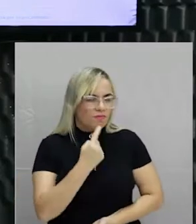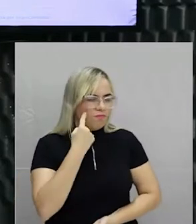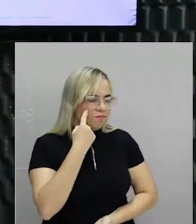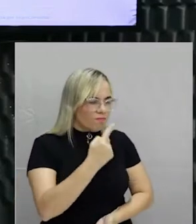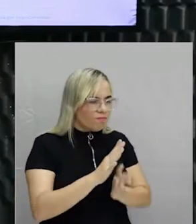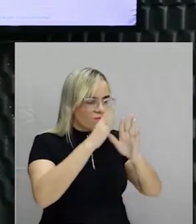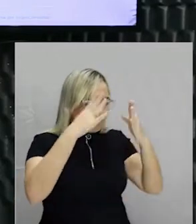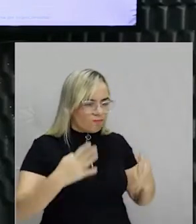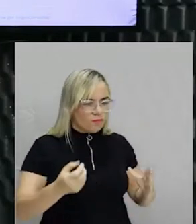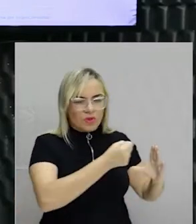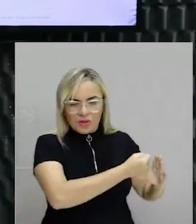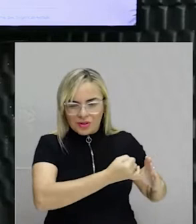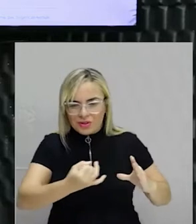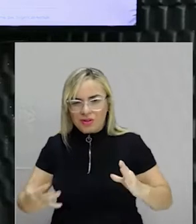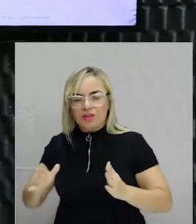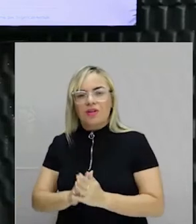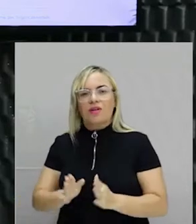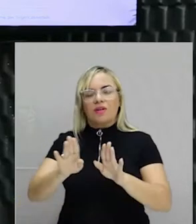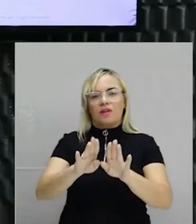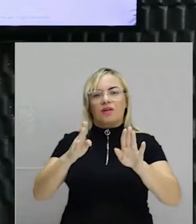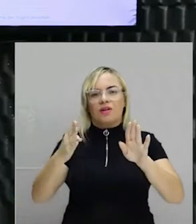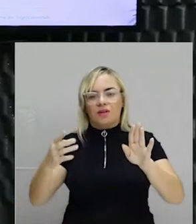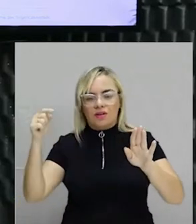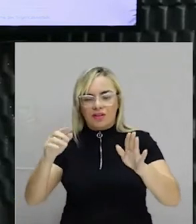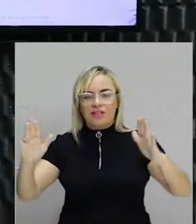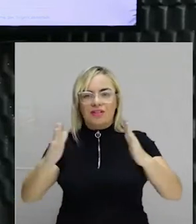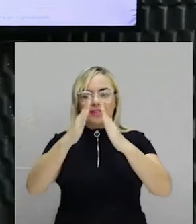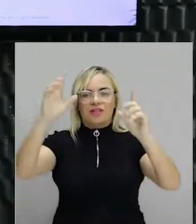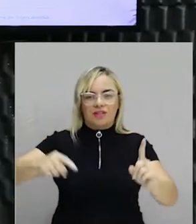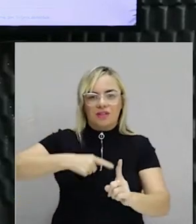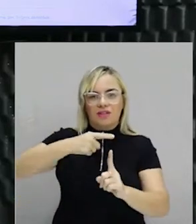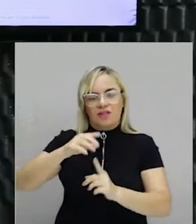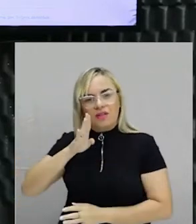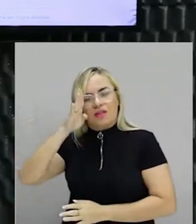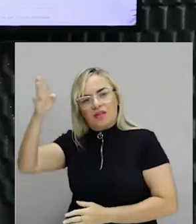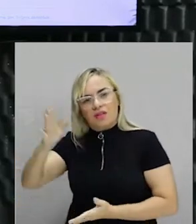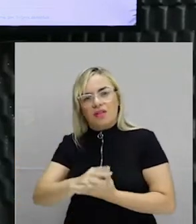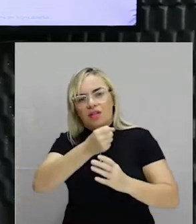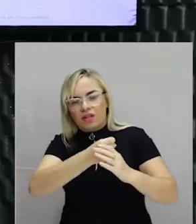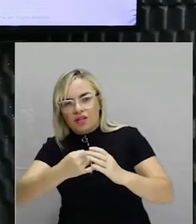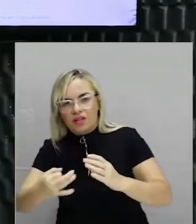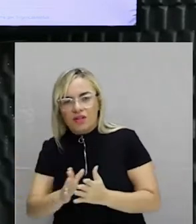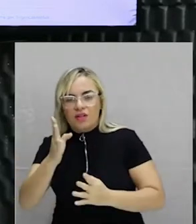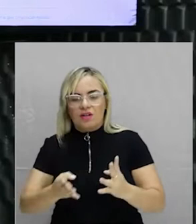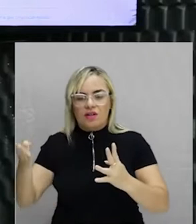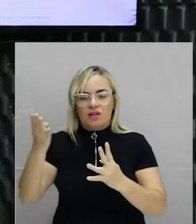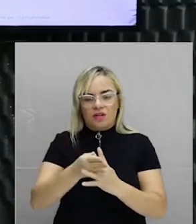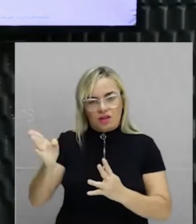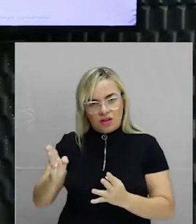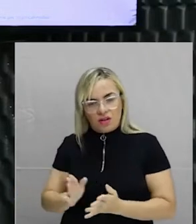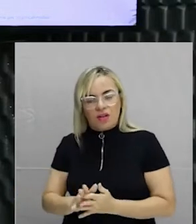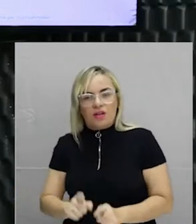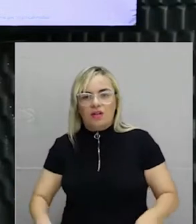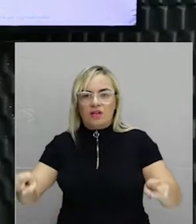quantidade de portas nessas igrejas, principalmente por causa do estilo barroco, também indica o nível de dinheiro que foi gasto nessa ordem